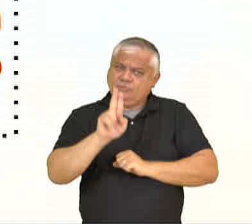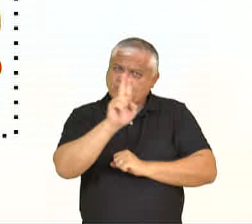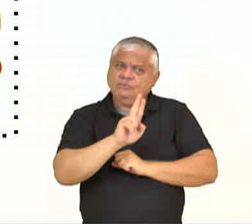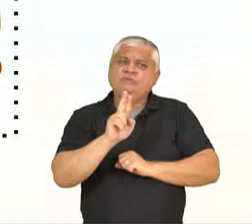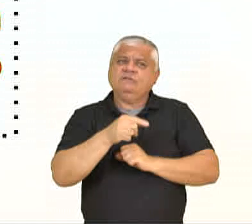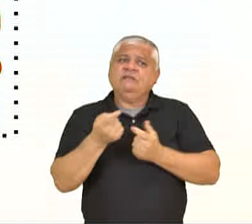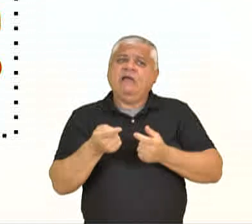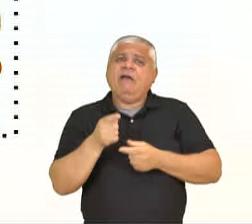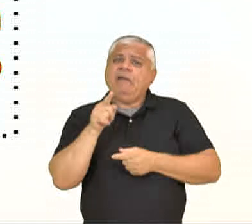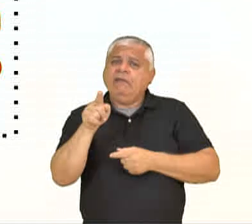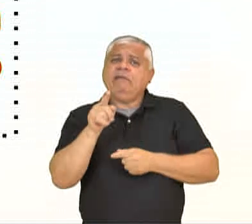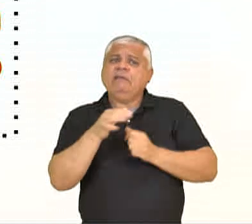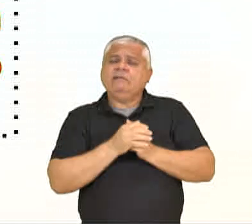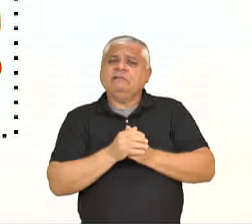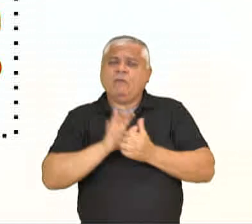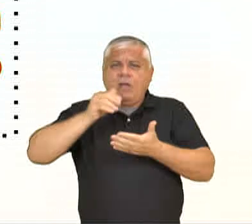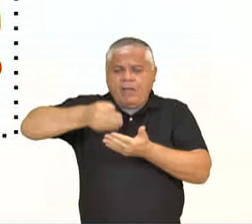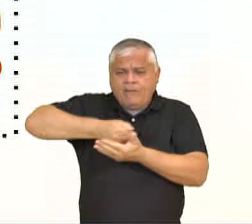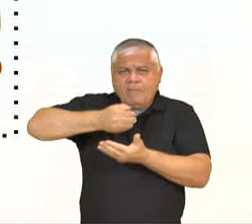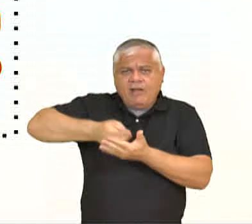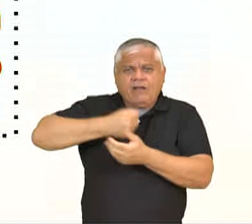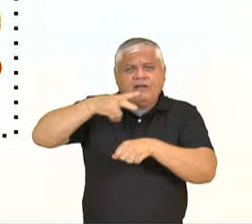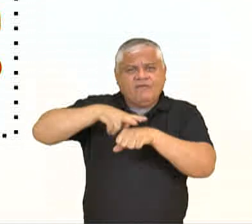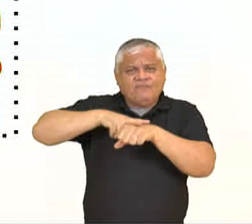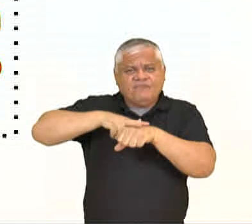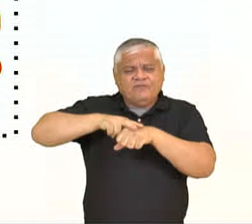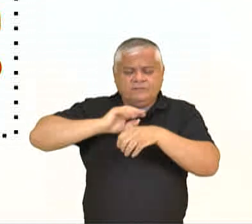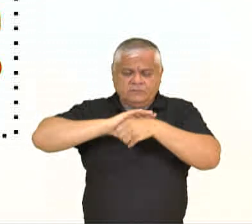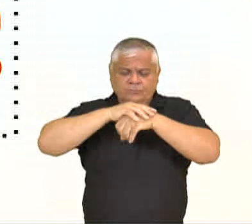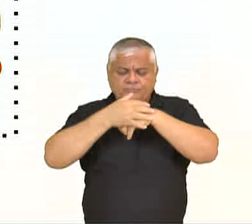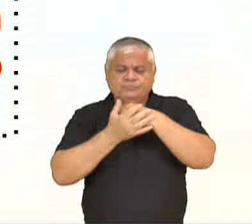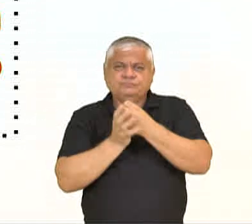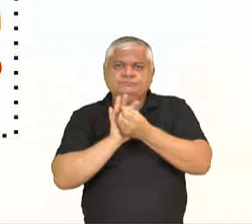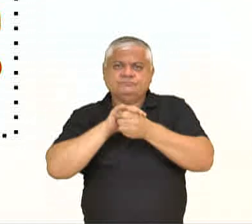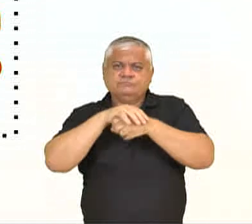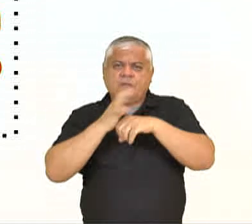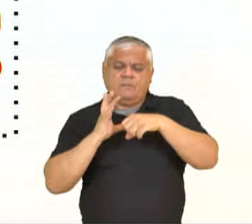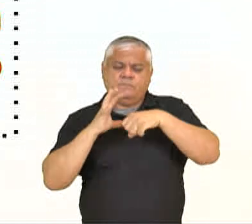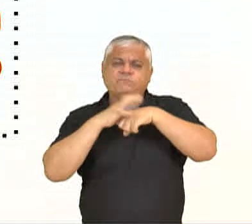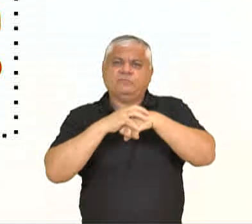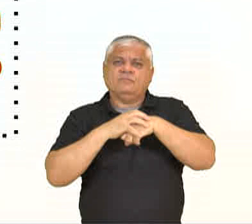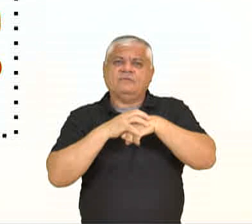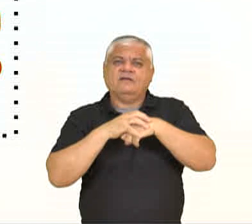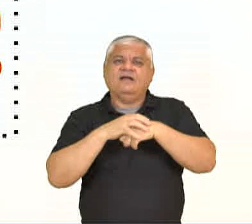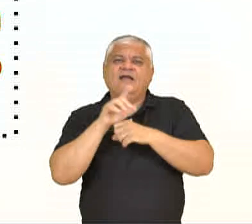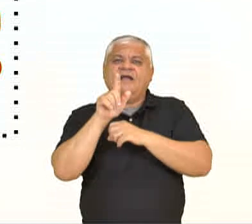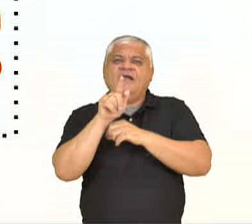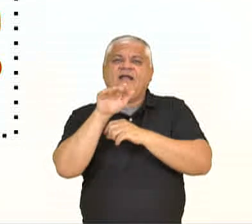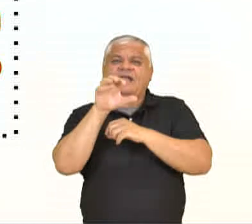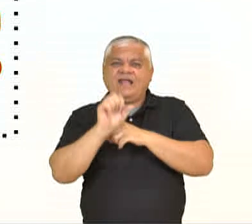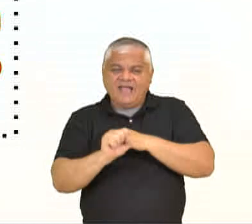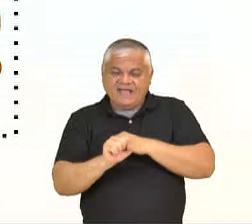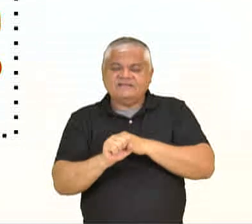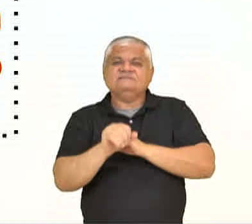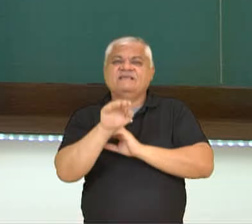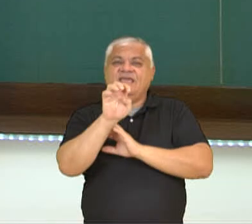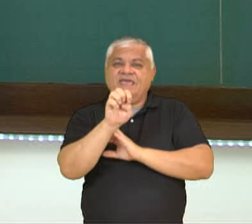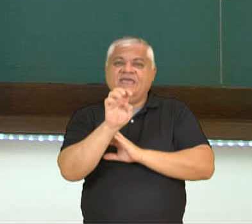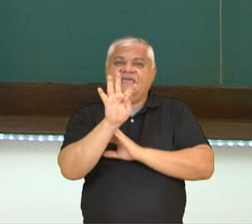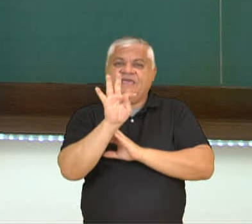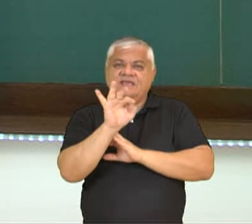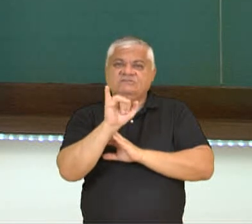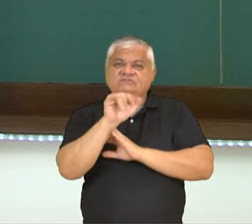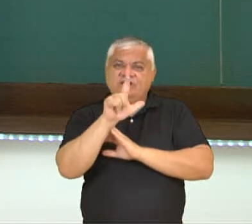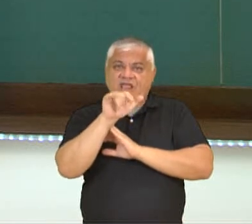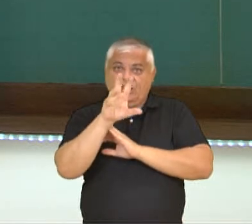repente. Esse mecanismo, ele faz com que aprisione um gás chamado etileno, ao